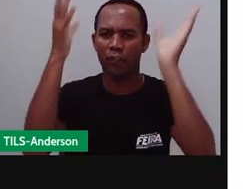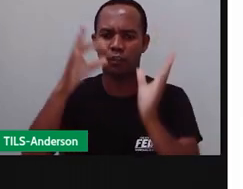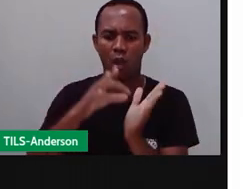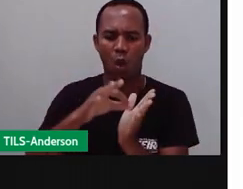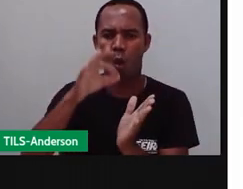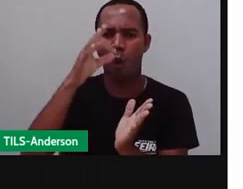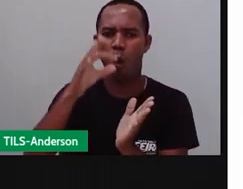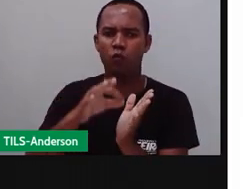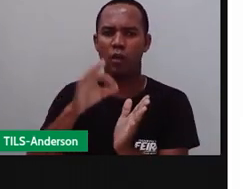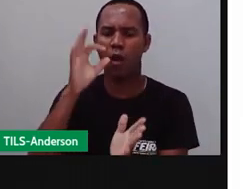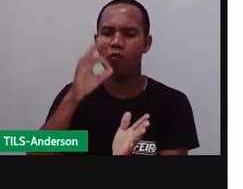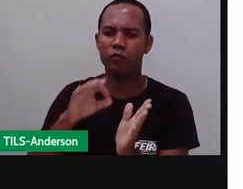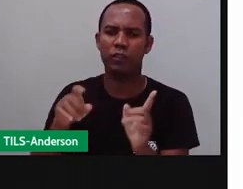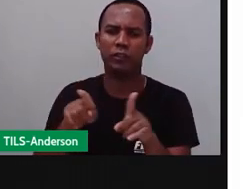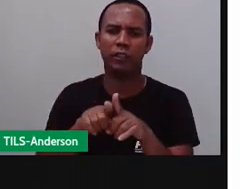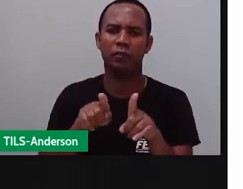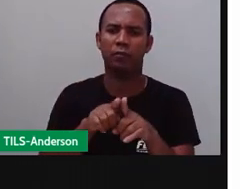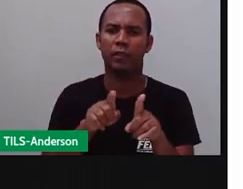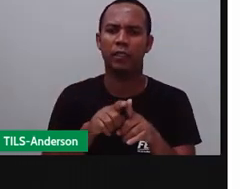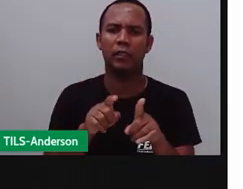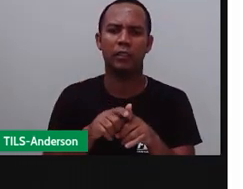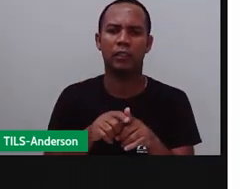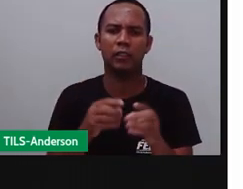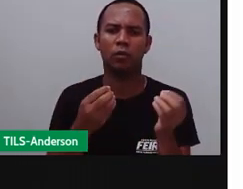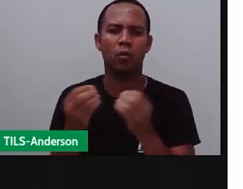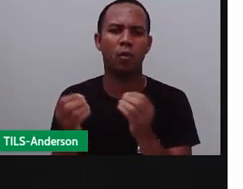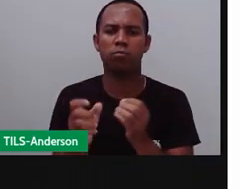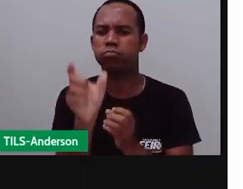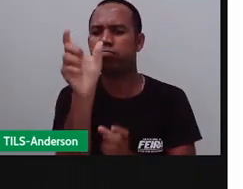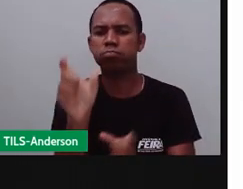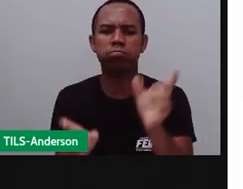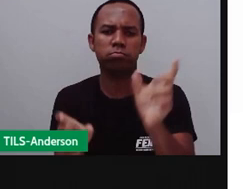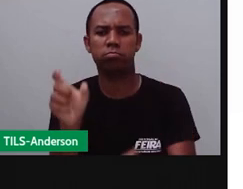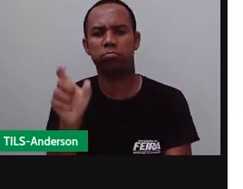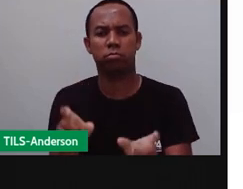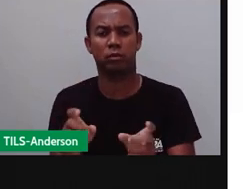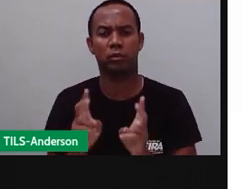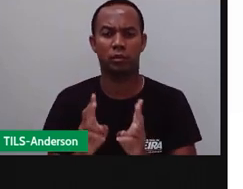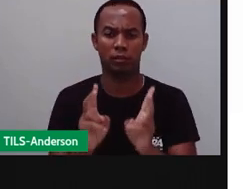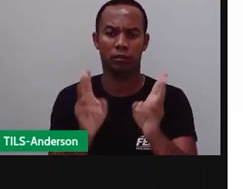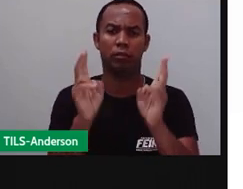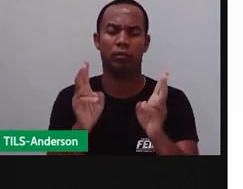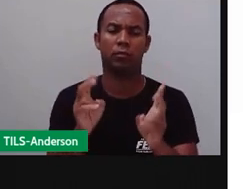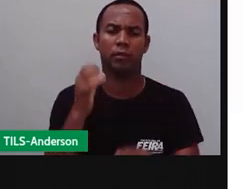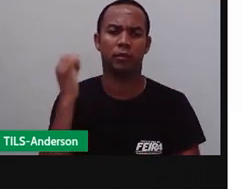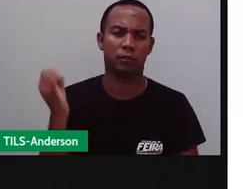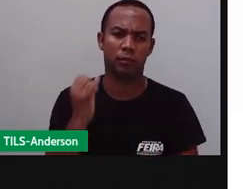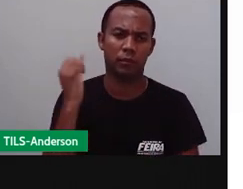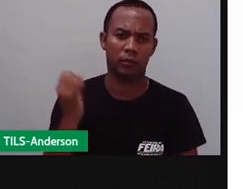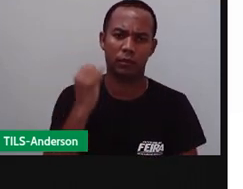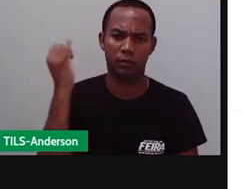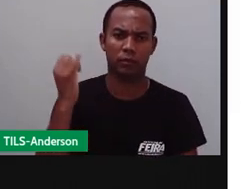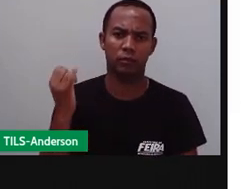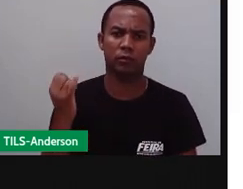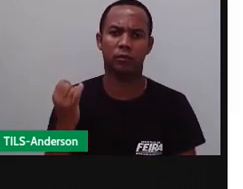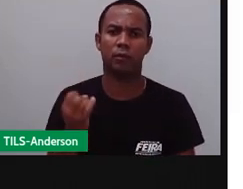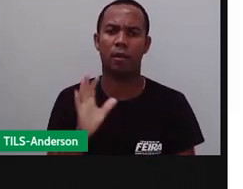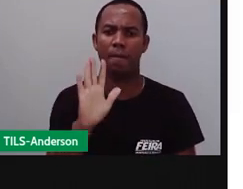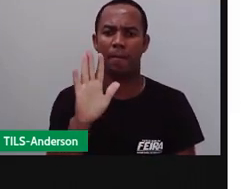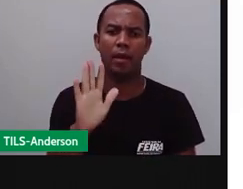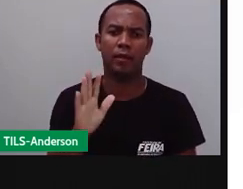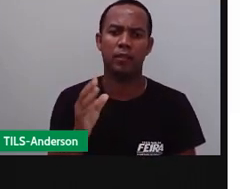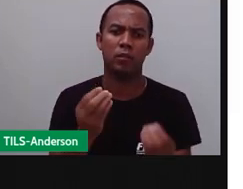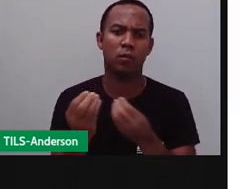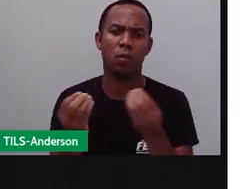deles, né? A identidade cultural é muito voltada, né? Para esse... Para a Europa ainda.